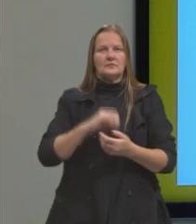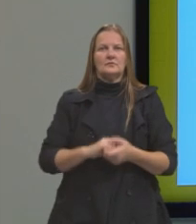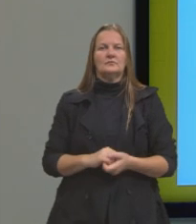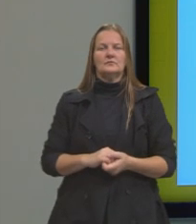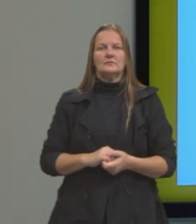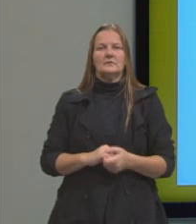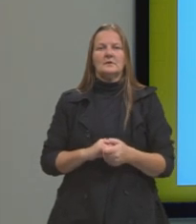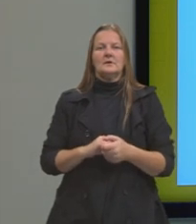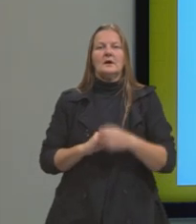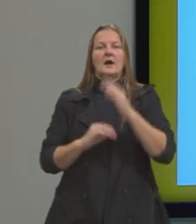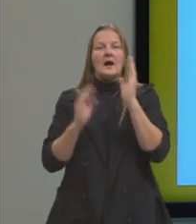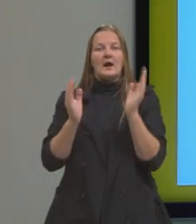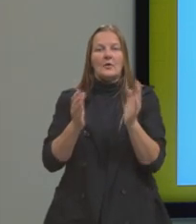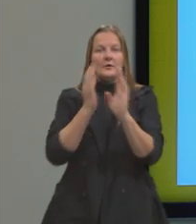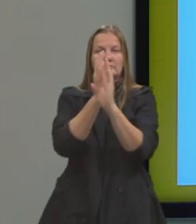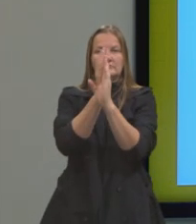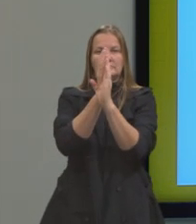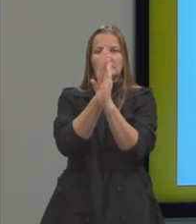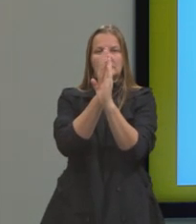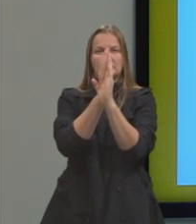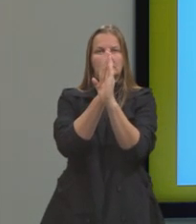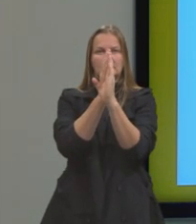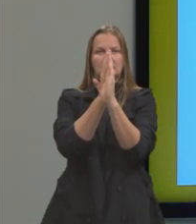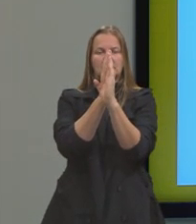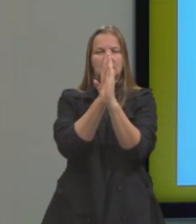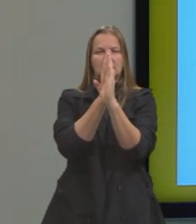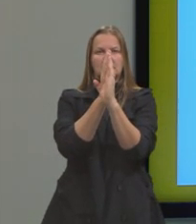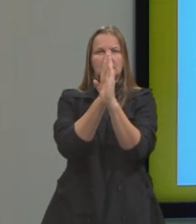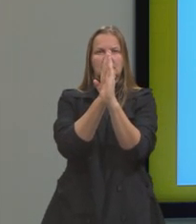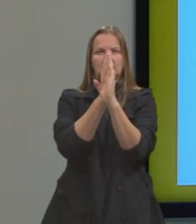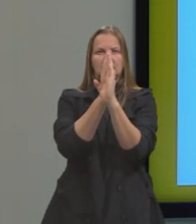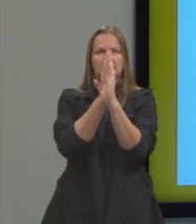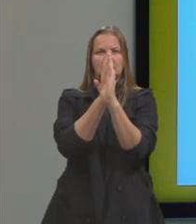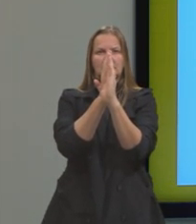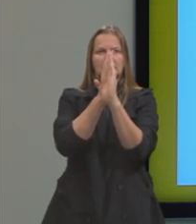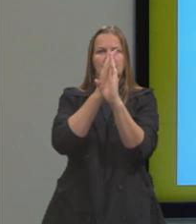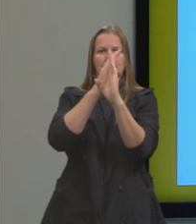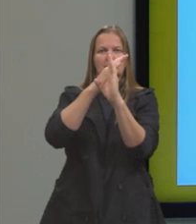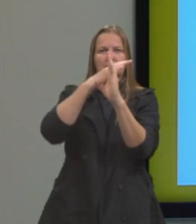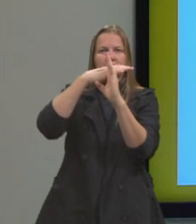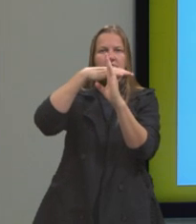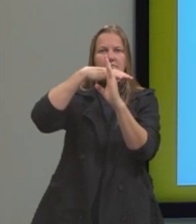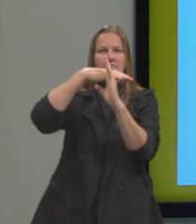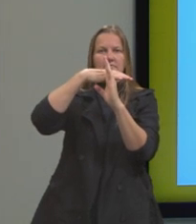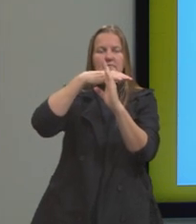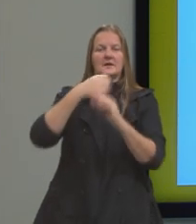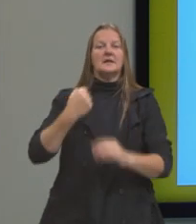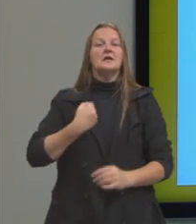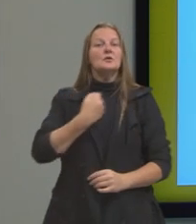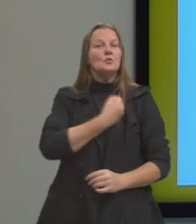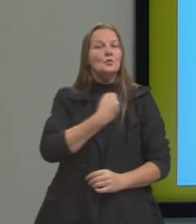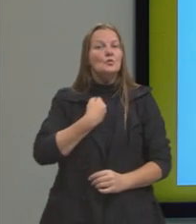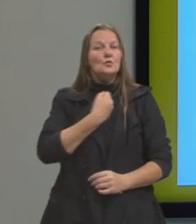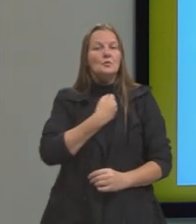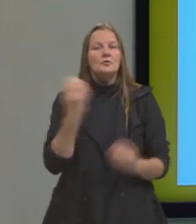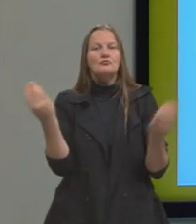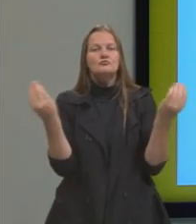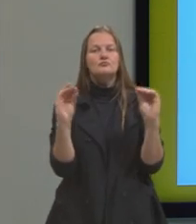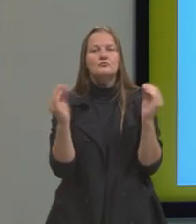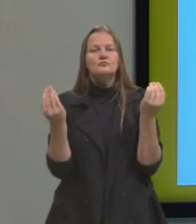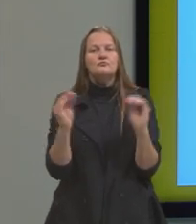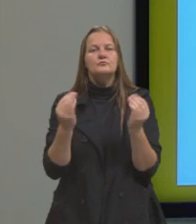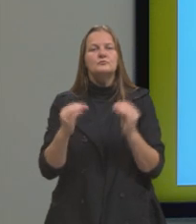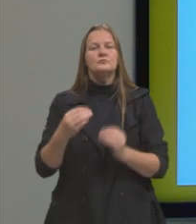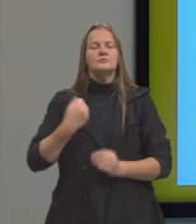Já nesse plano cartesiano aqui, o que eu fiz? Eu adicionei a escala, a escala numérica. Aqui, nesse plano cartesiano, nós também